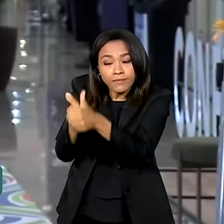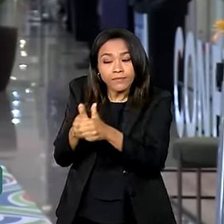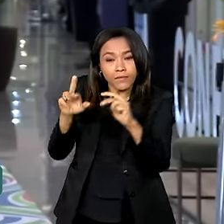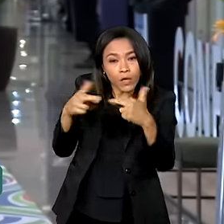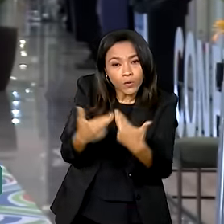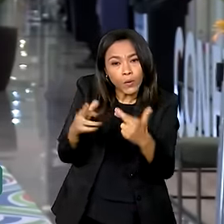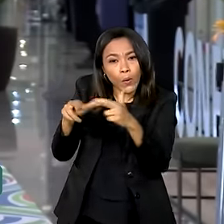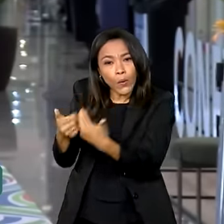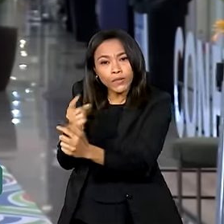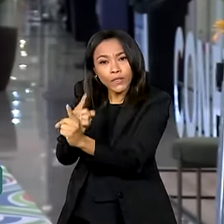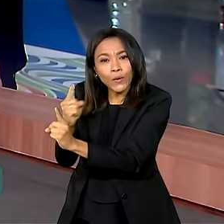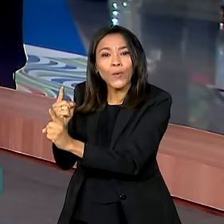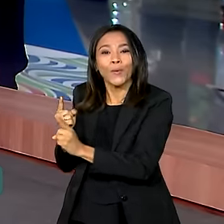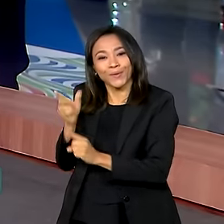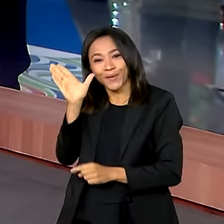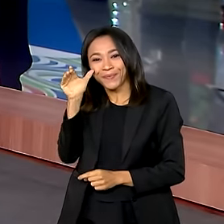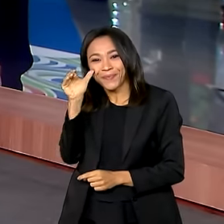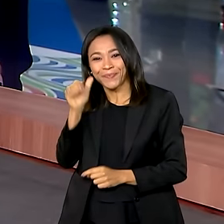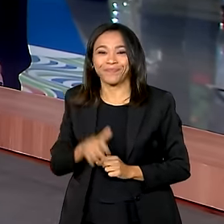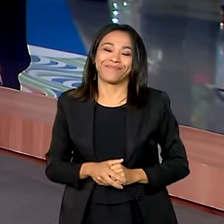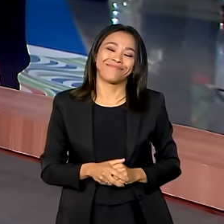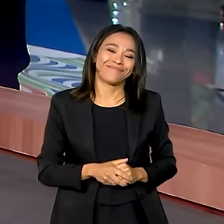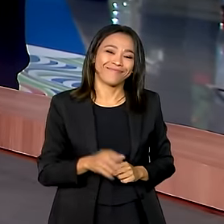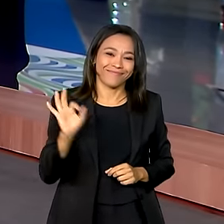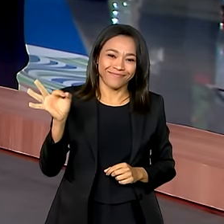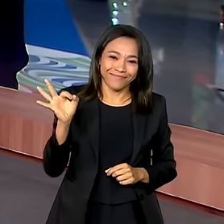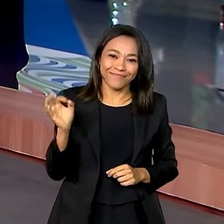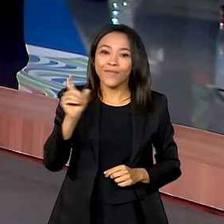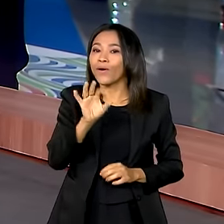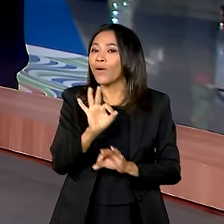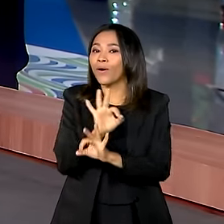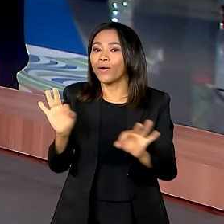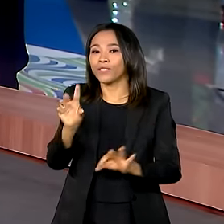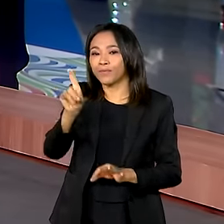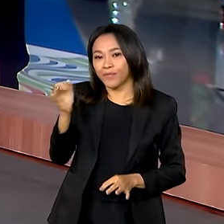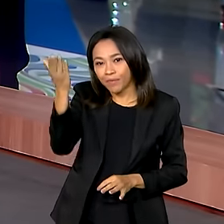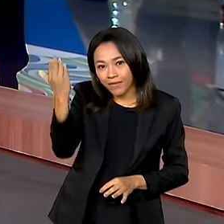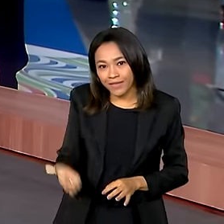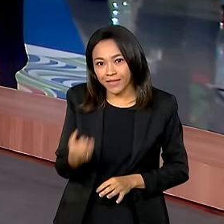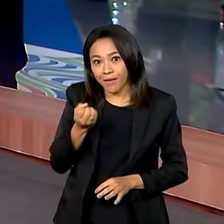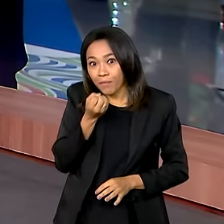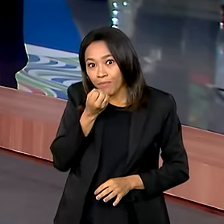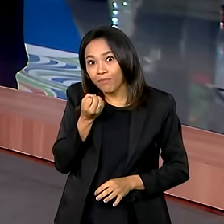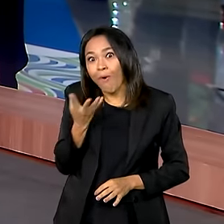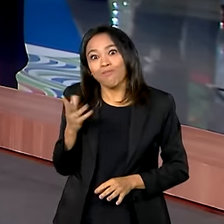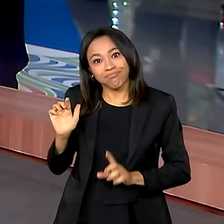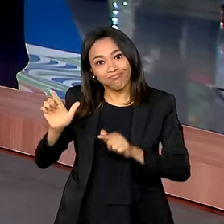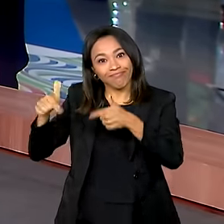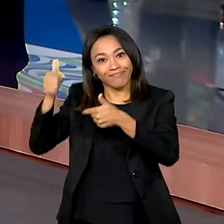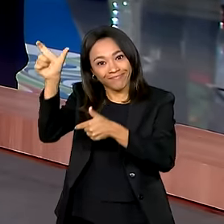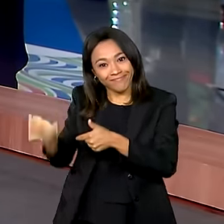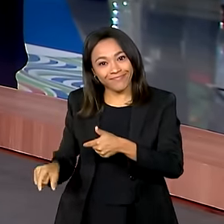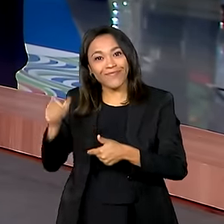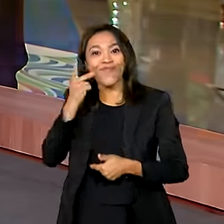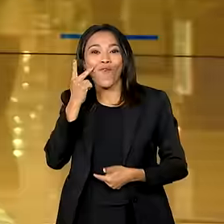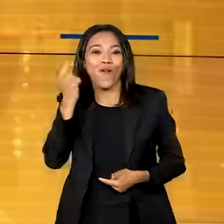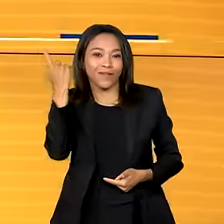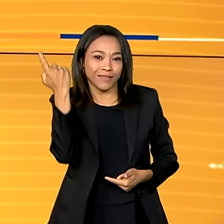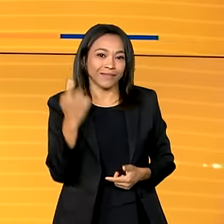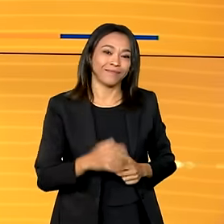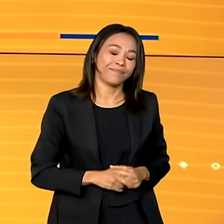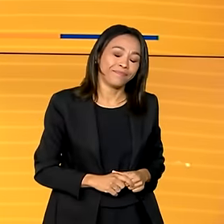encontros. Karine. Combinado, Carol. Ótimo dia para você em Fortaleza, muito trabalho para a Carol Becker lá em Fortaleza.